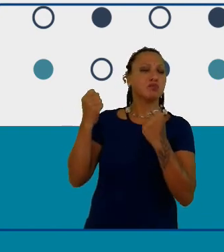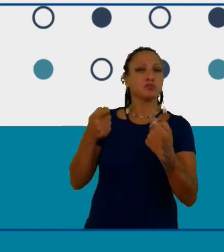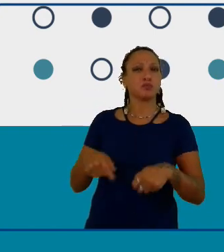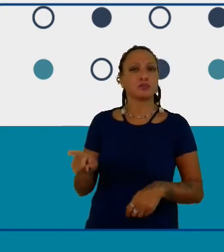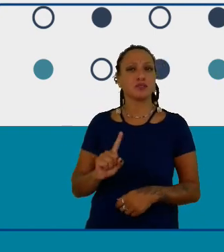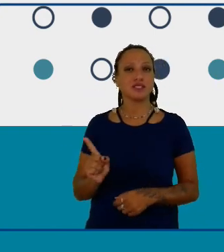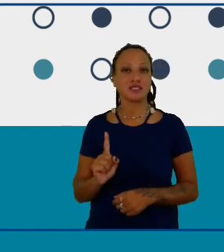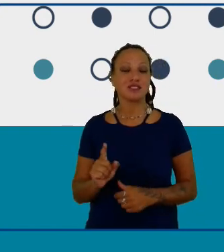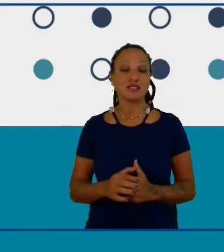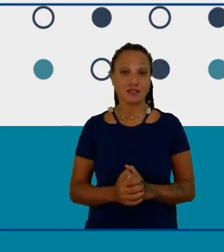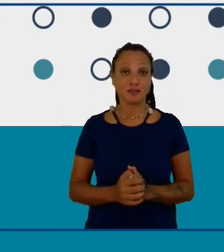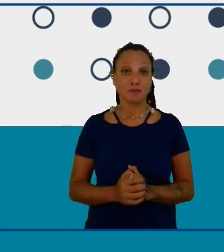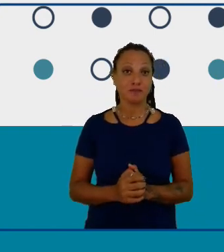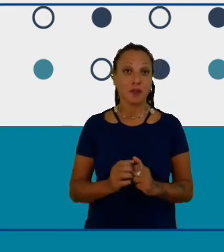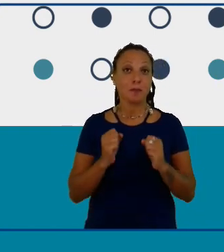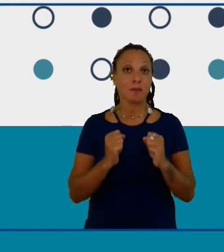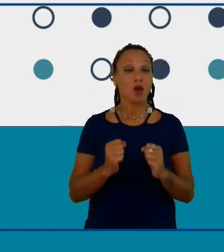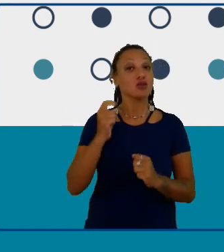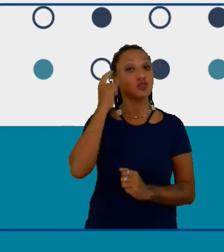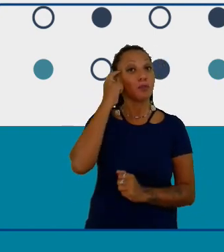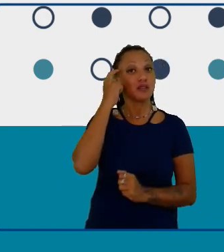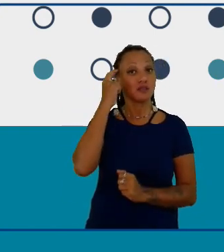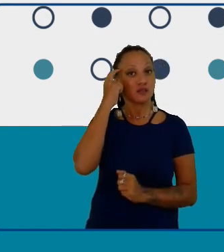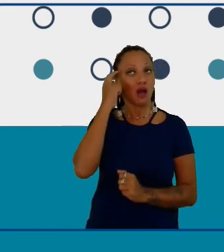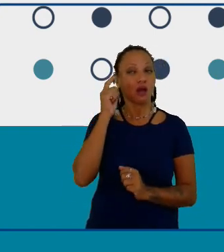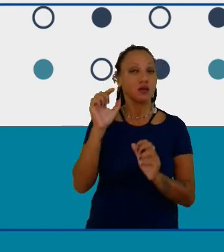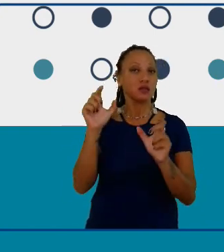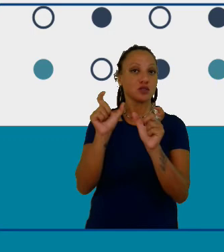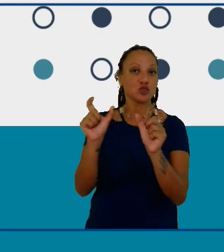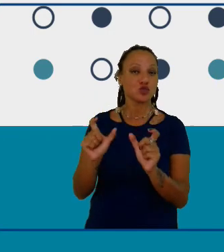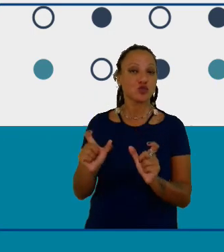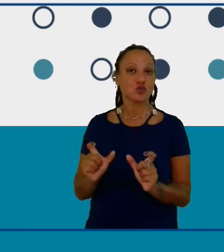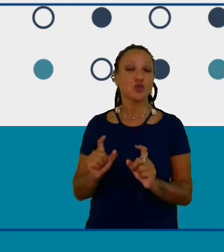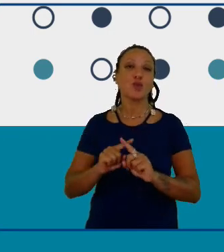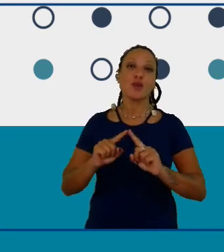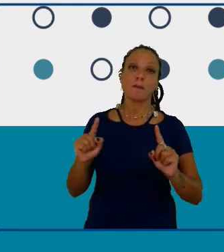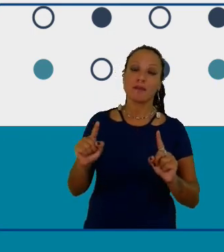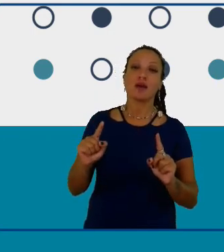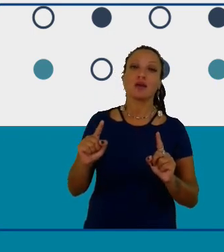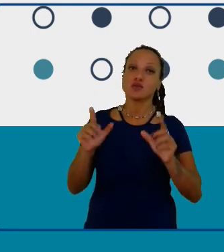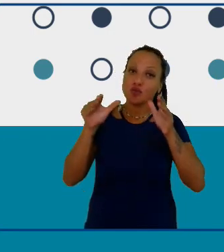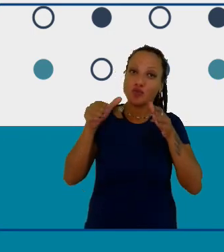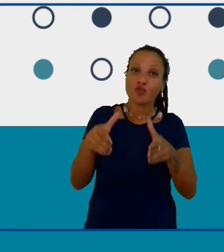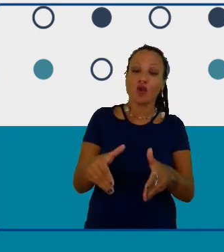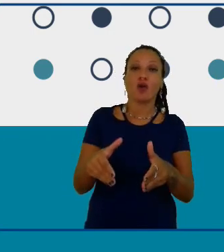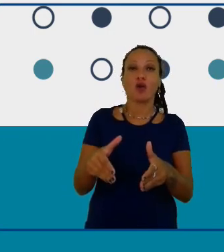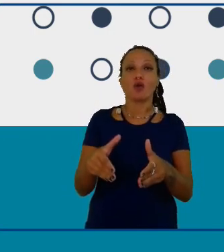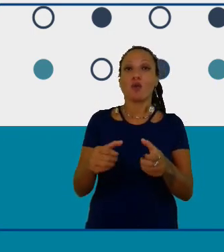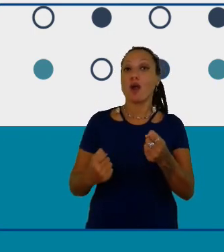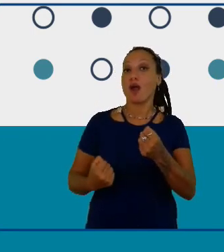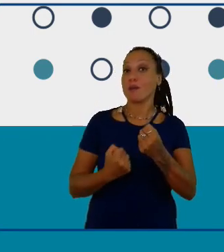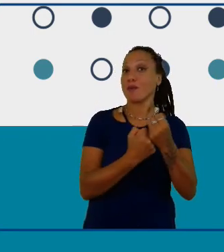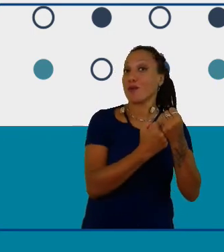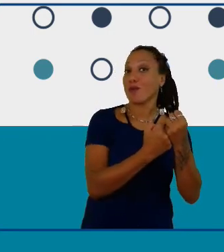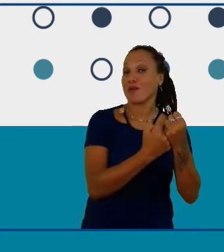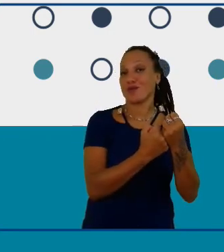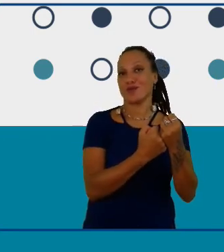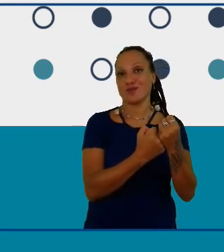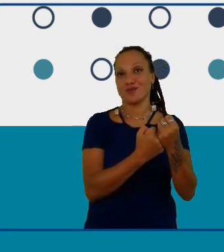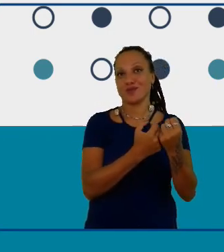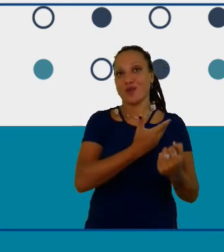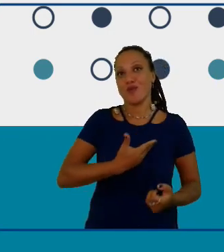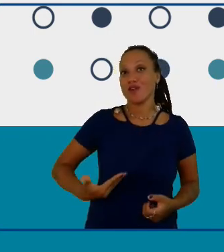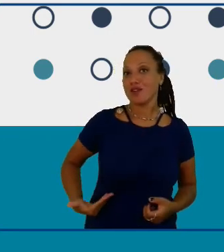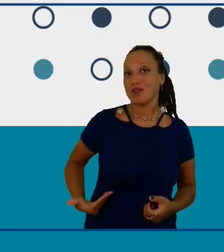infraestrutura em outros aspectos nos aspectos que a Camila trouxe da gente ter um apoio maior governamental